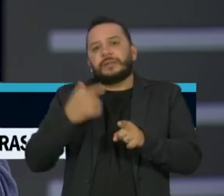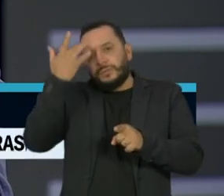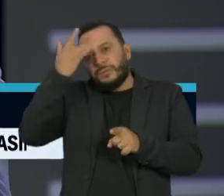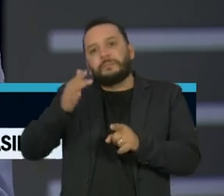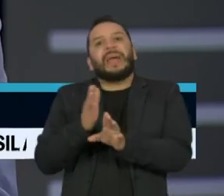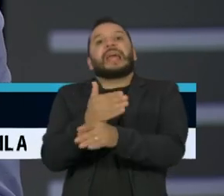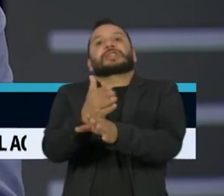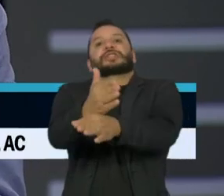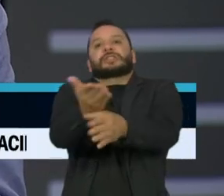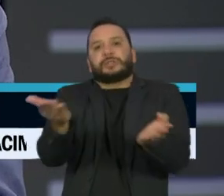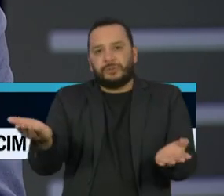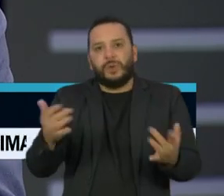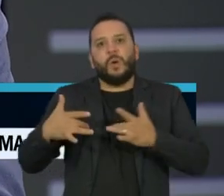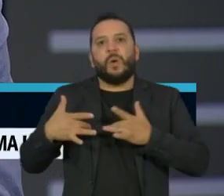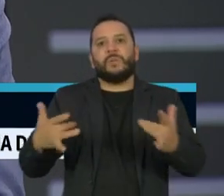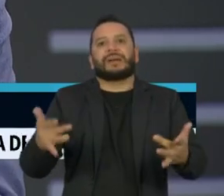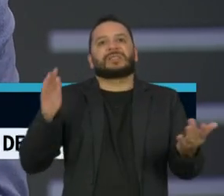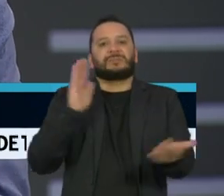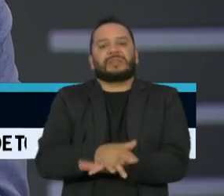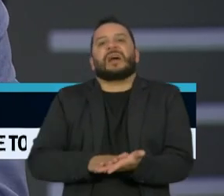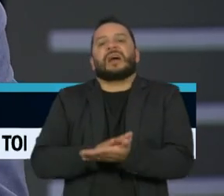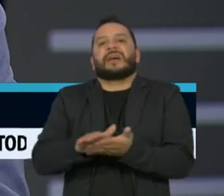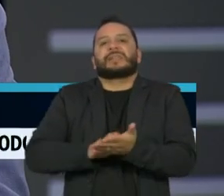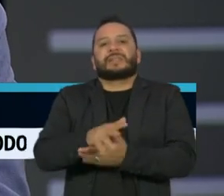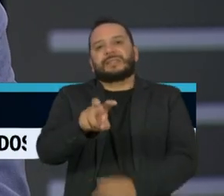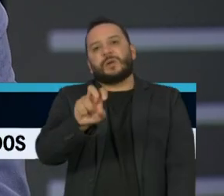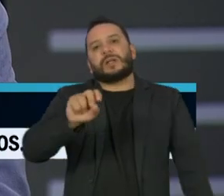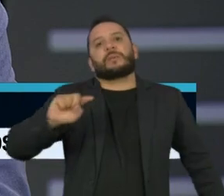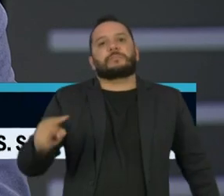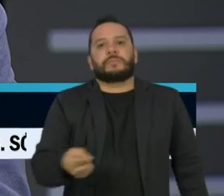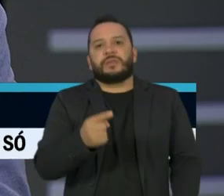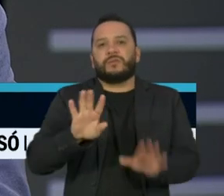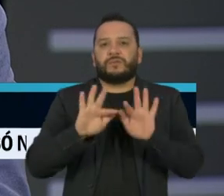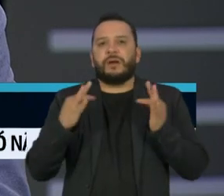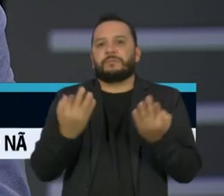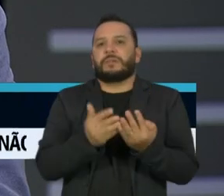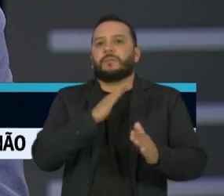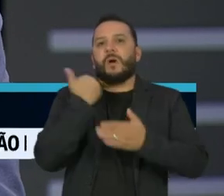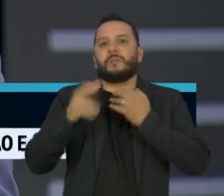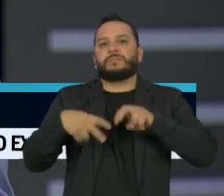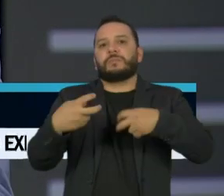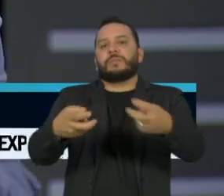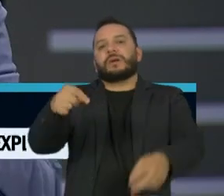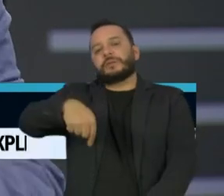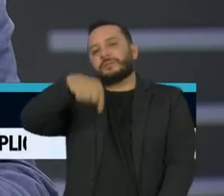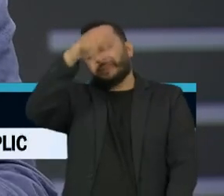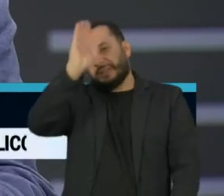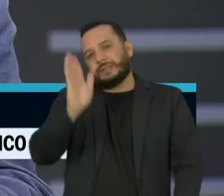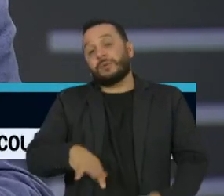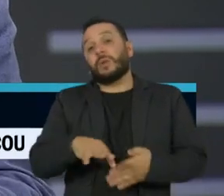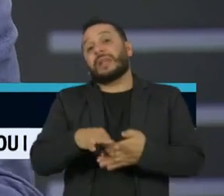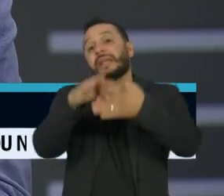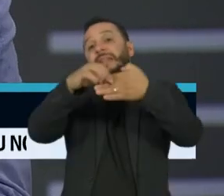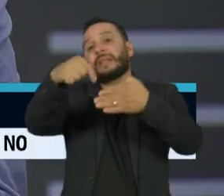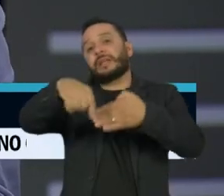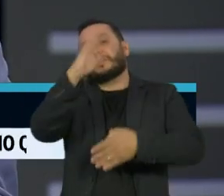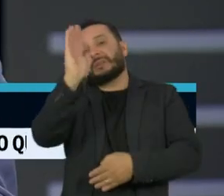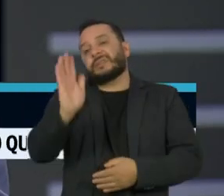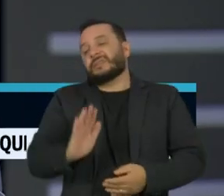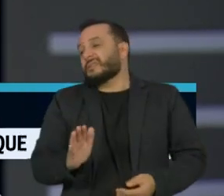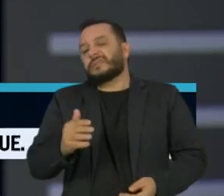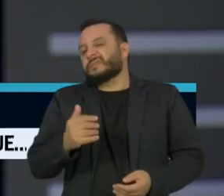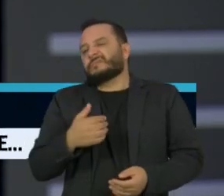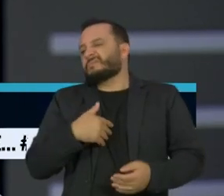compaixão por mais de 50 mil famílias de mortos no Brasil, criou-se, infelizmente, o Brasil virou um